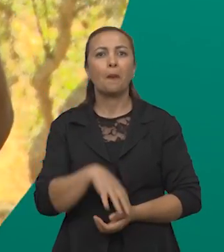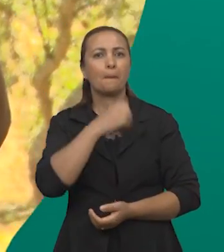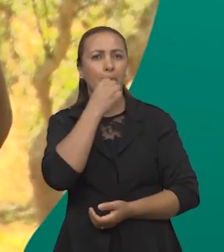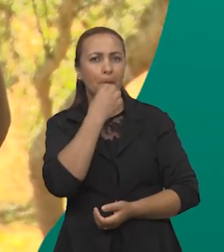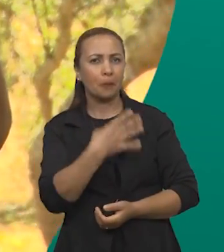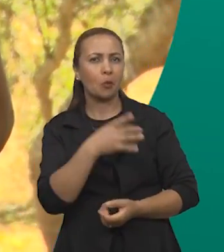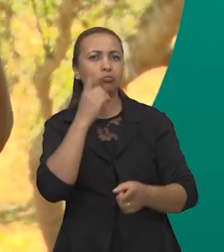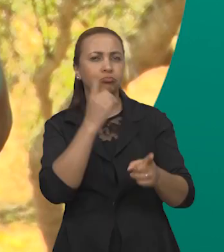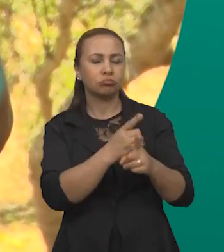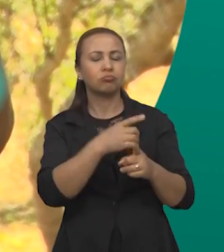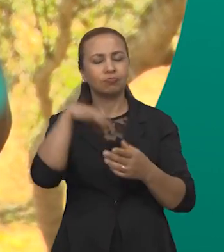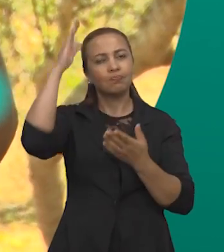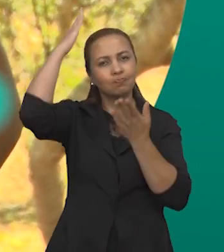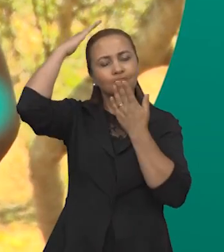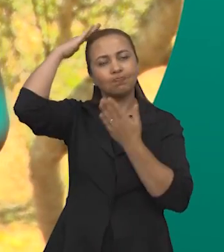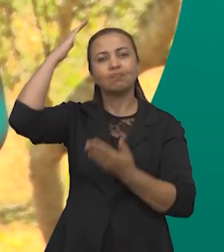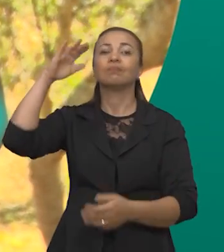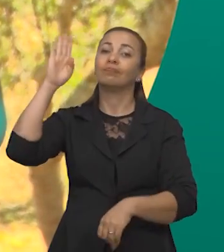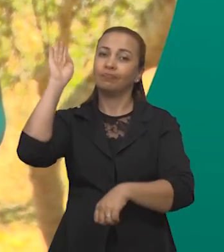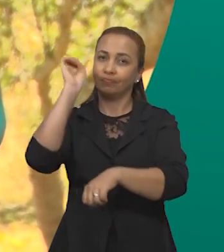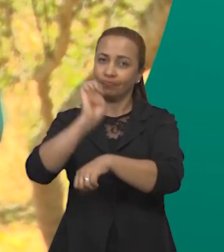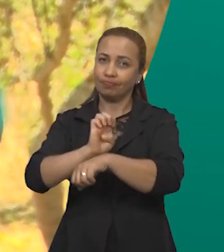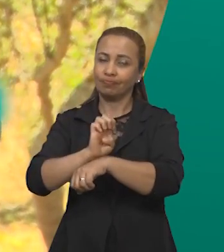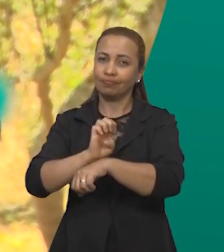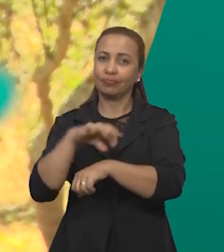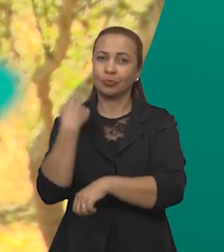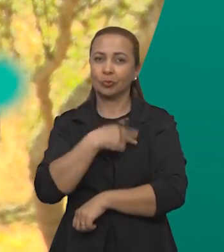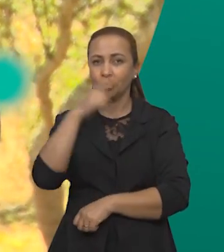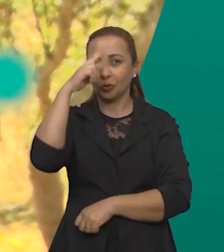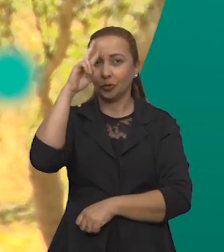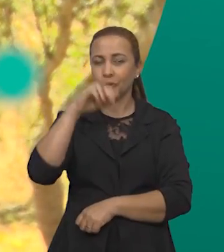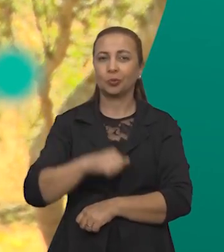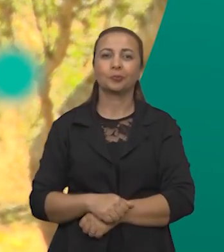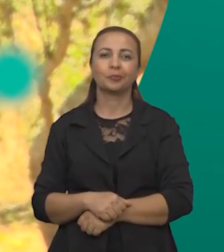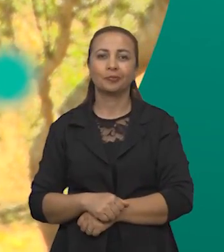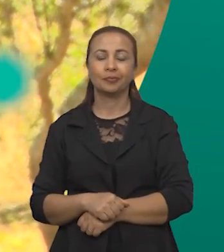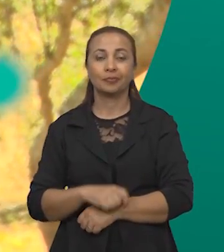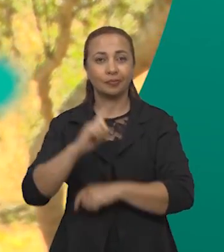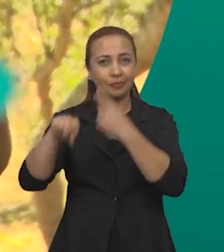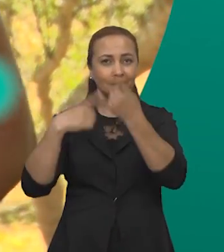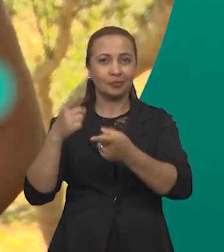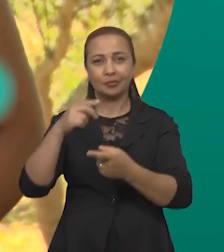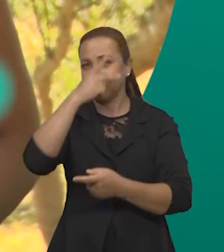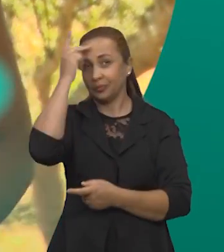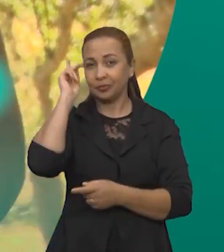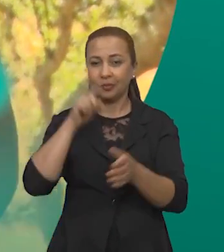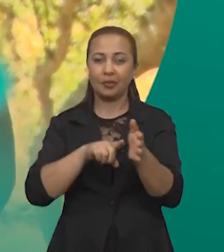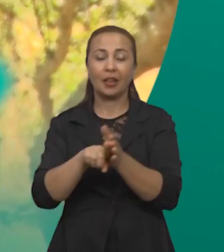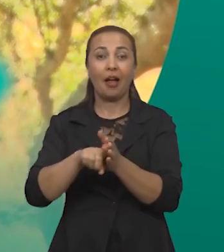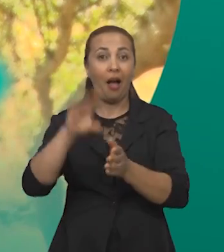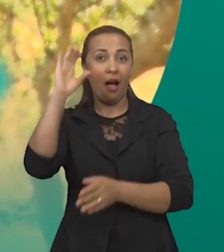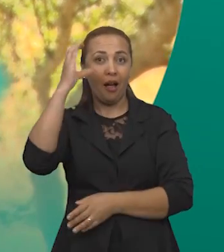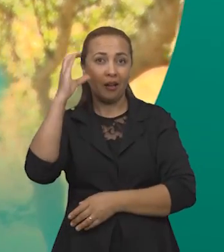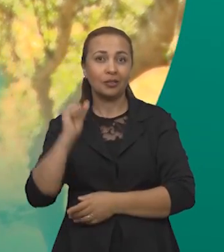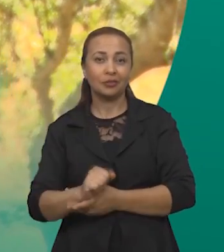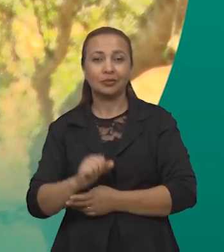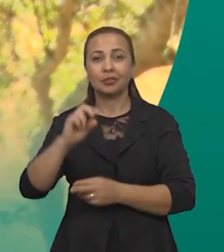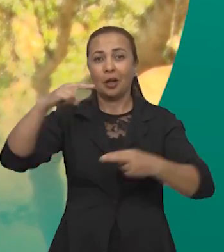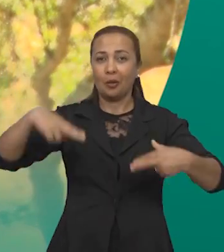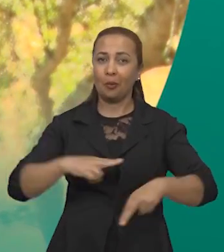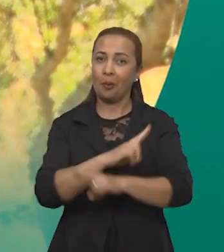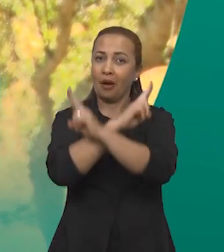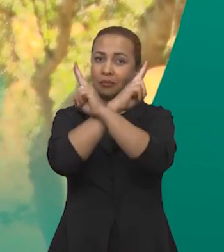Uma descoberta interessante do estado da Paraíba sobre a nossa história indígena. E daqui a pouco, os cientistas da Universidade